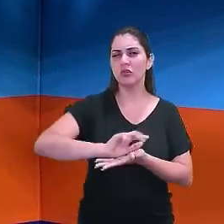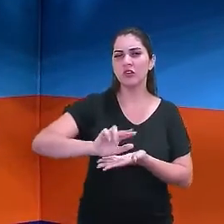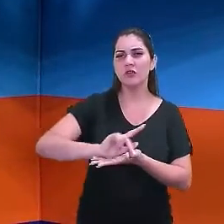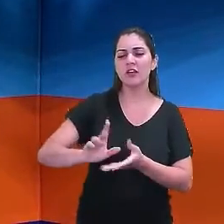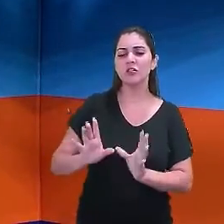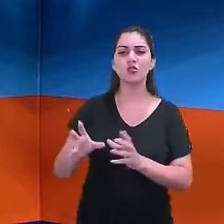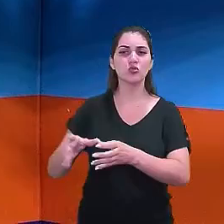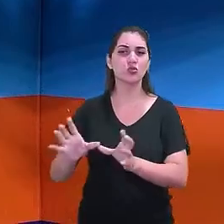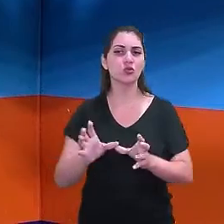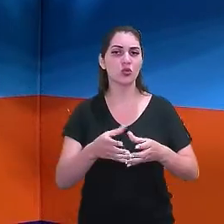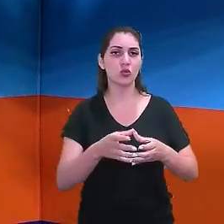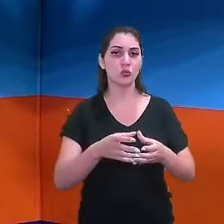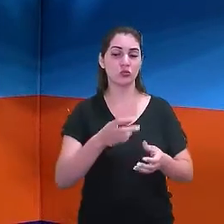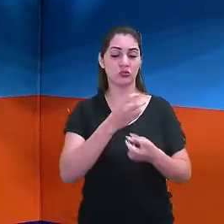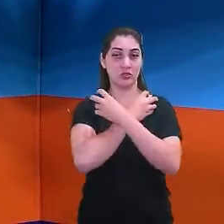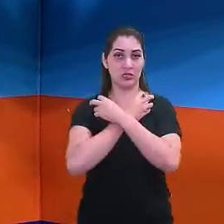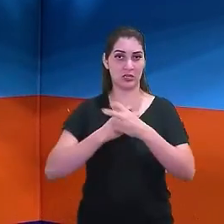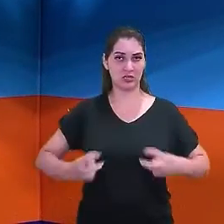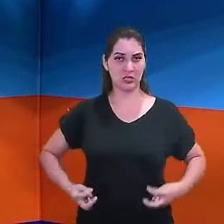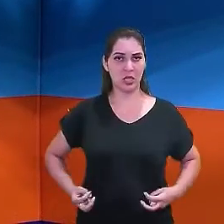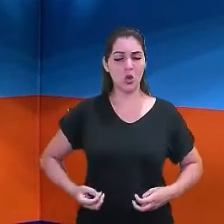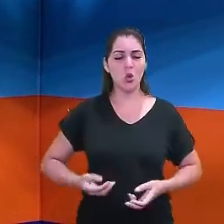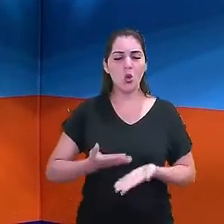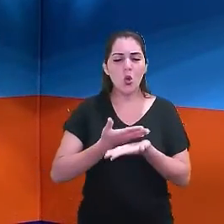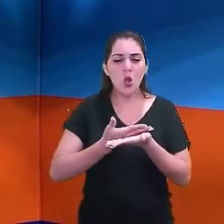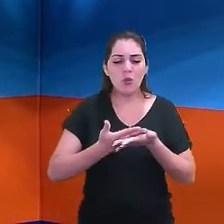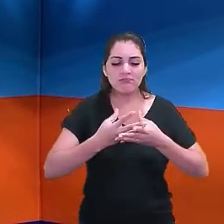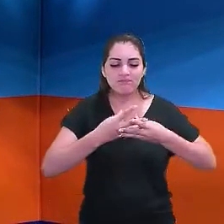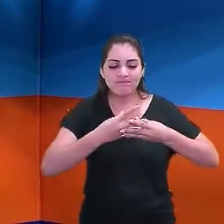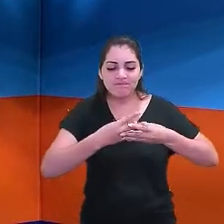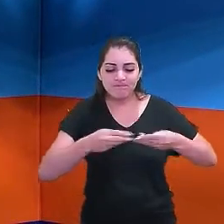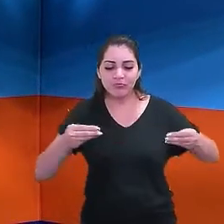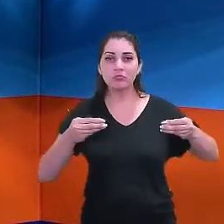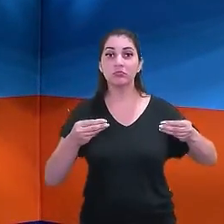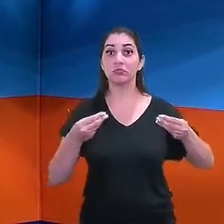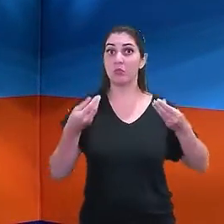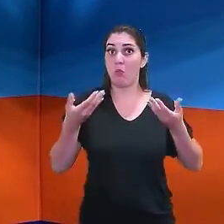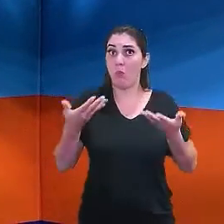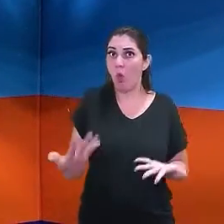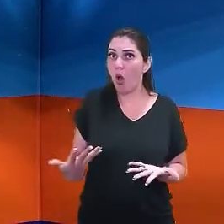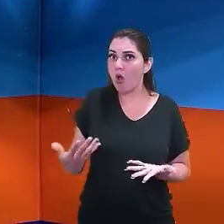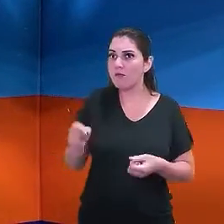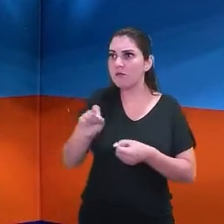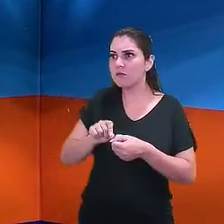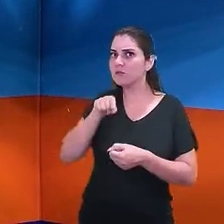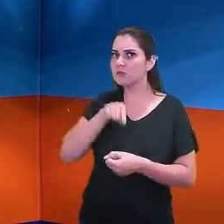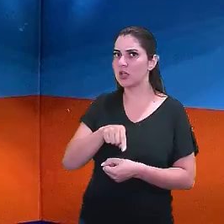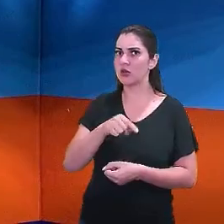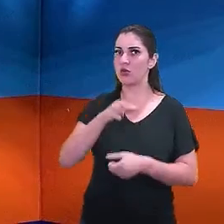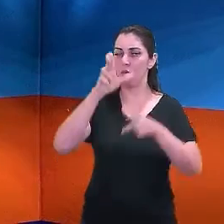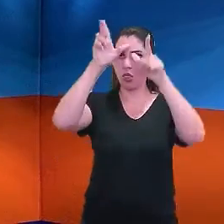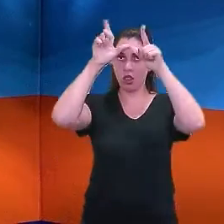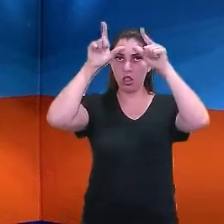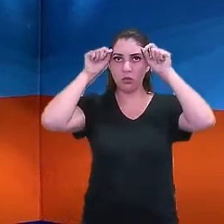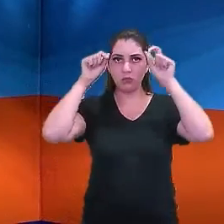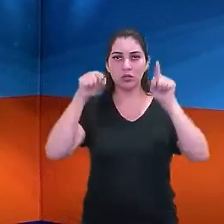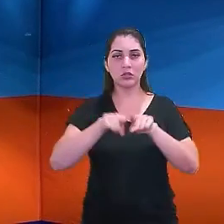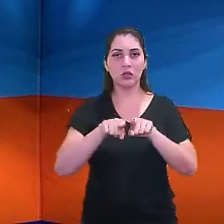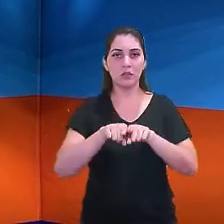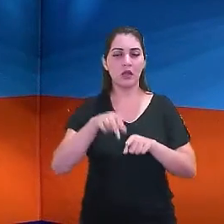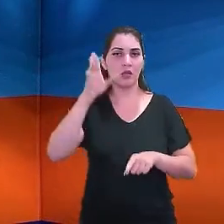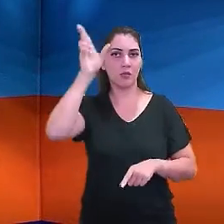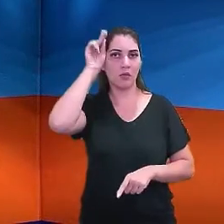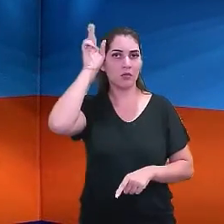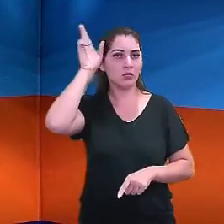cangaceiros começaram a se disipar. Porque, vejam, poxa, fizeram isso com Lampião e Maria Bonita, o que vão fazer com nós? Então, eles